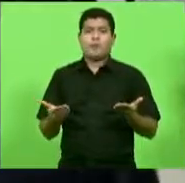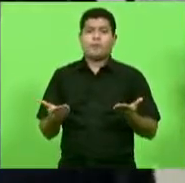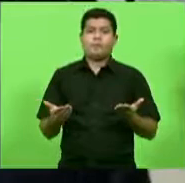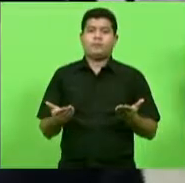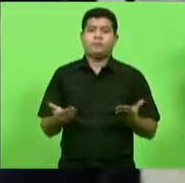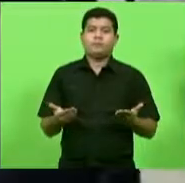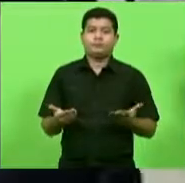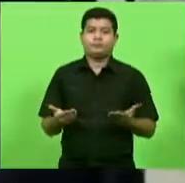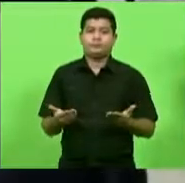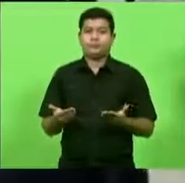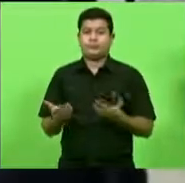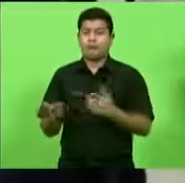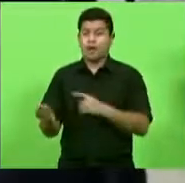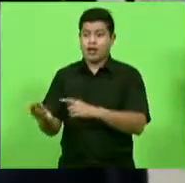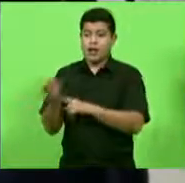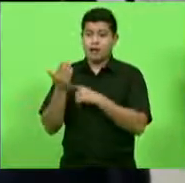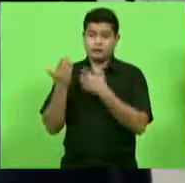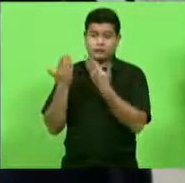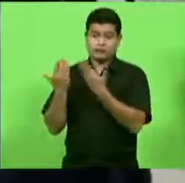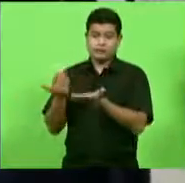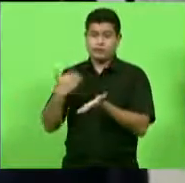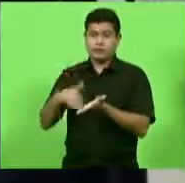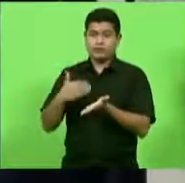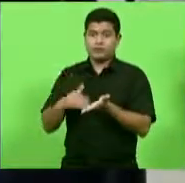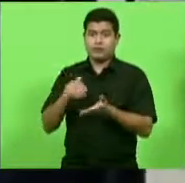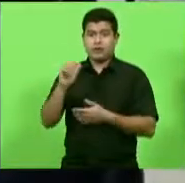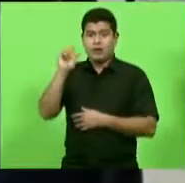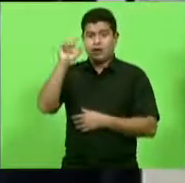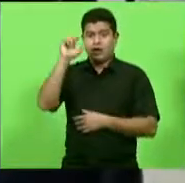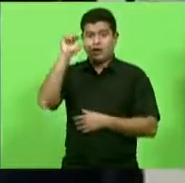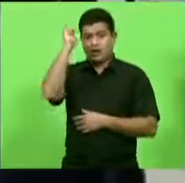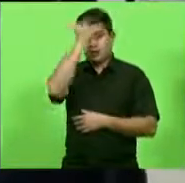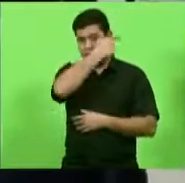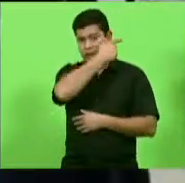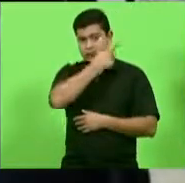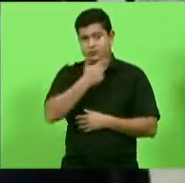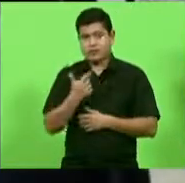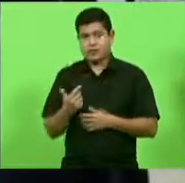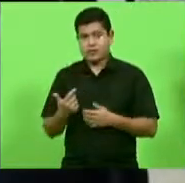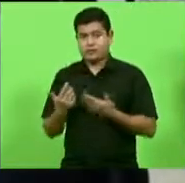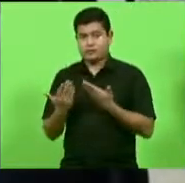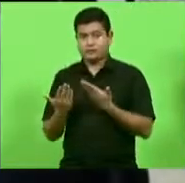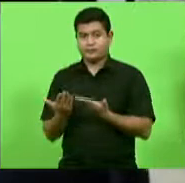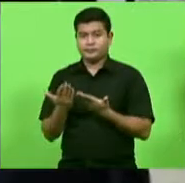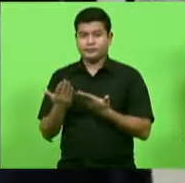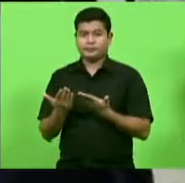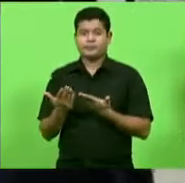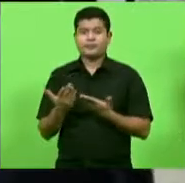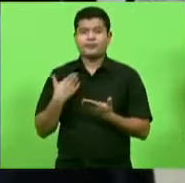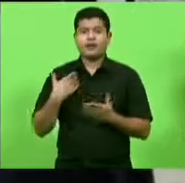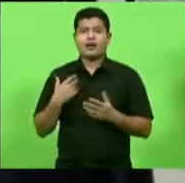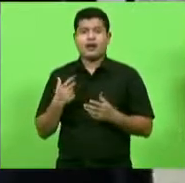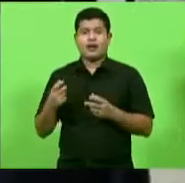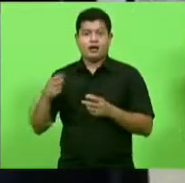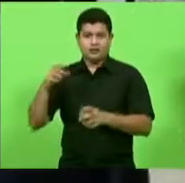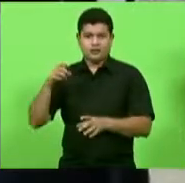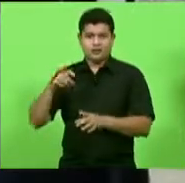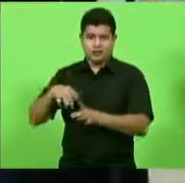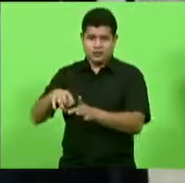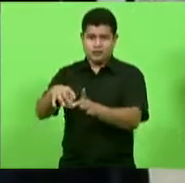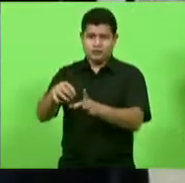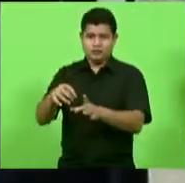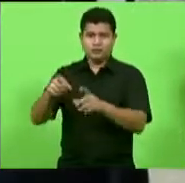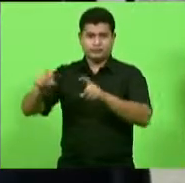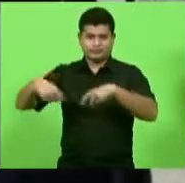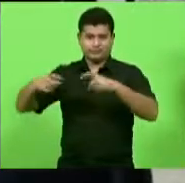gentileza do secretário Altair Silva da agricultura que percorreu comigo a minha